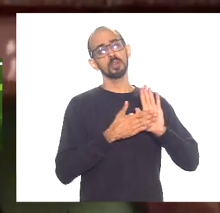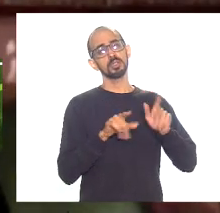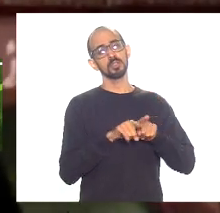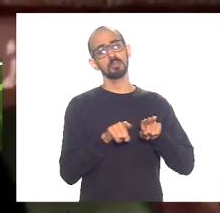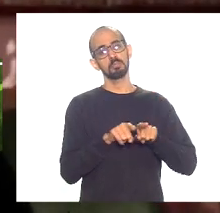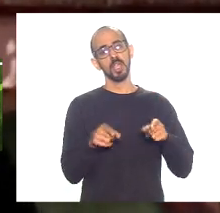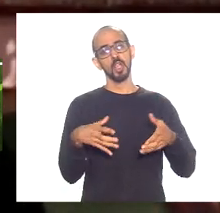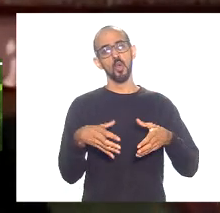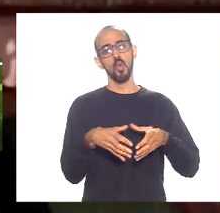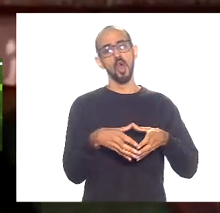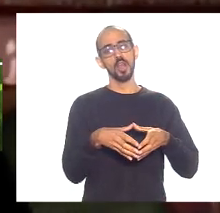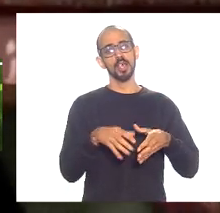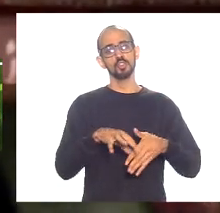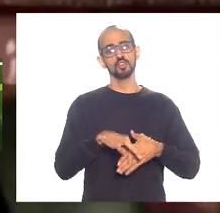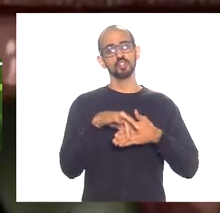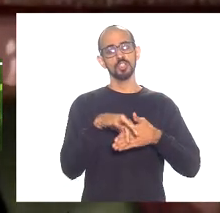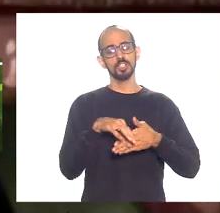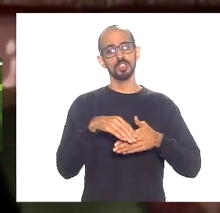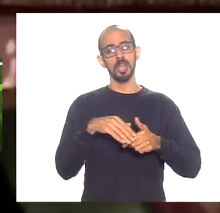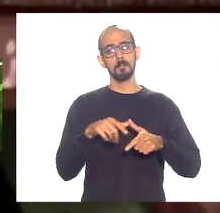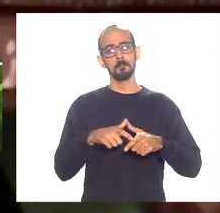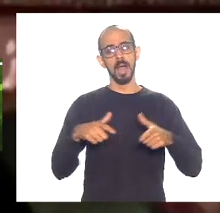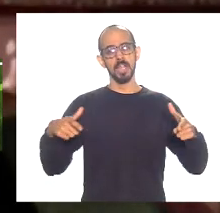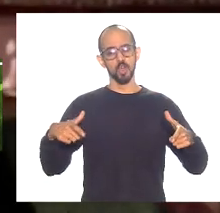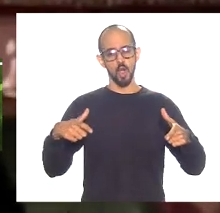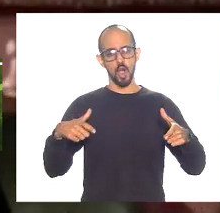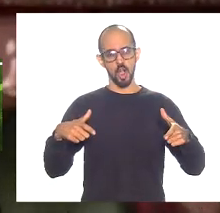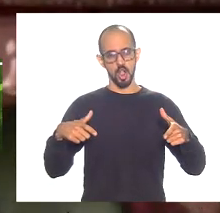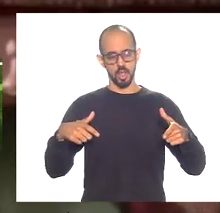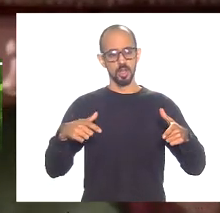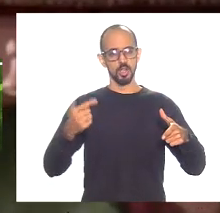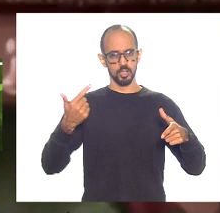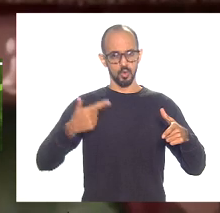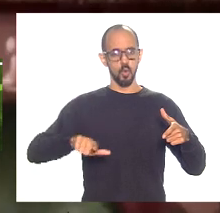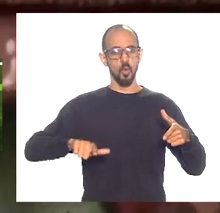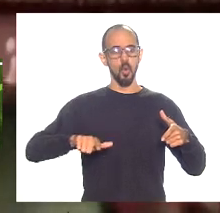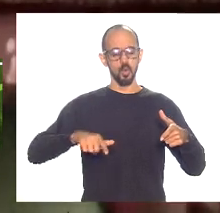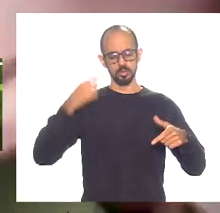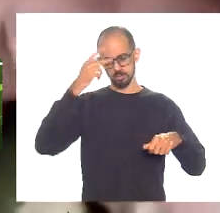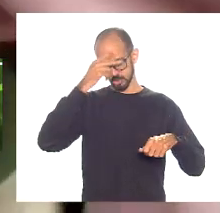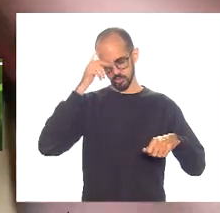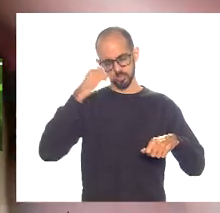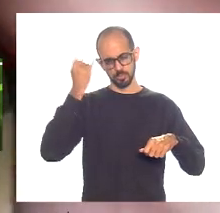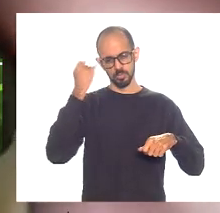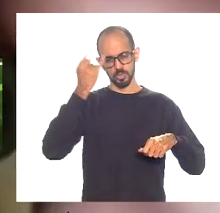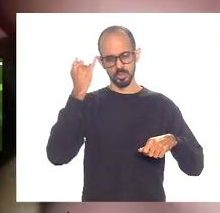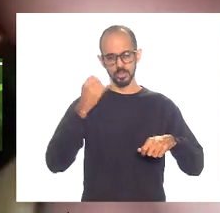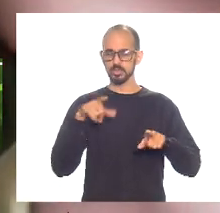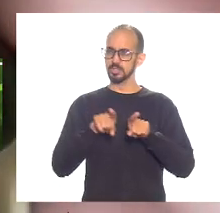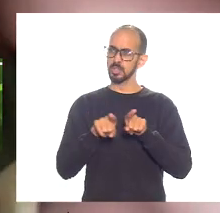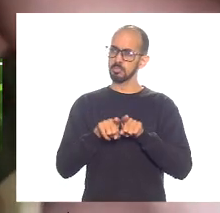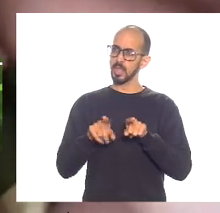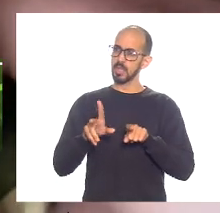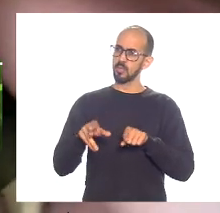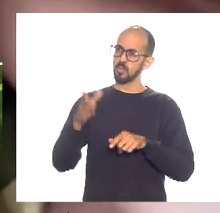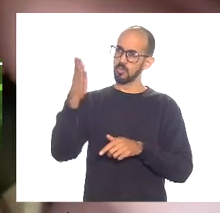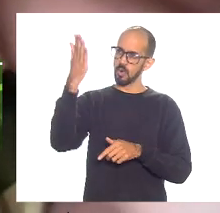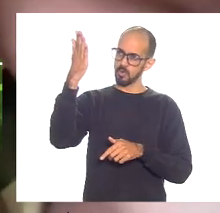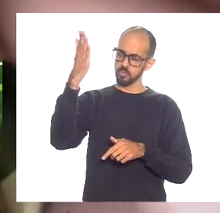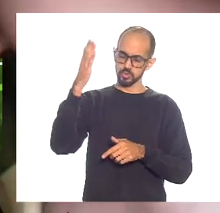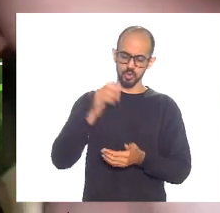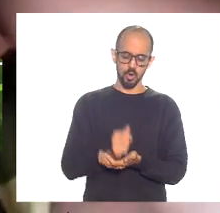ampliado com esses outros atores que aqui já foram mencionados inclusive por vossa excelência para que a gente